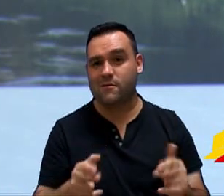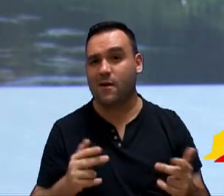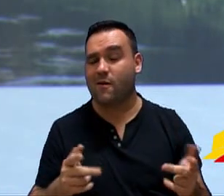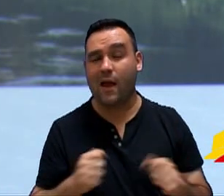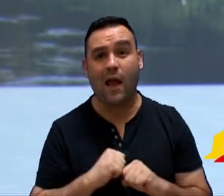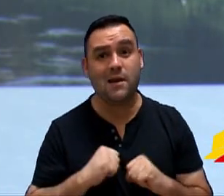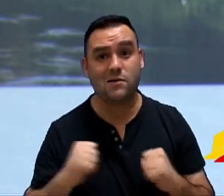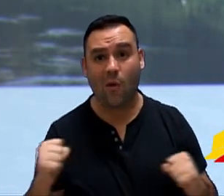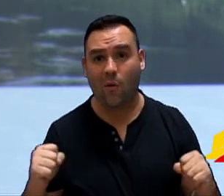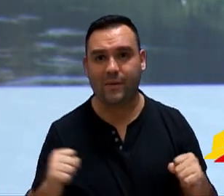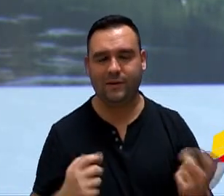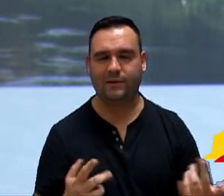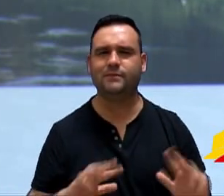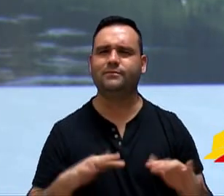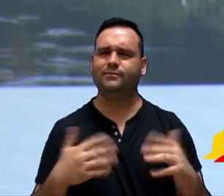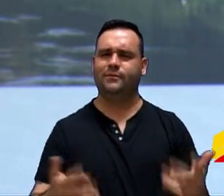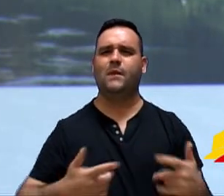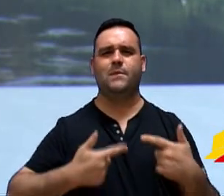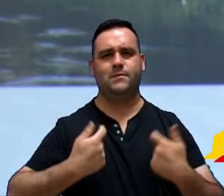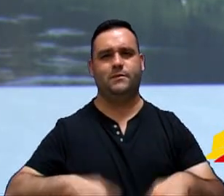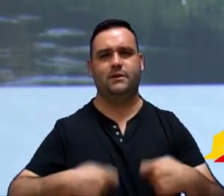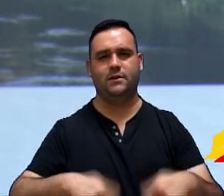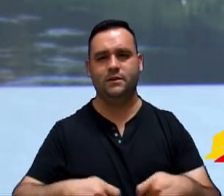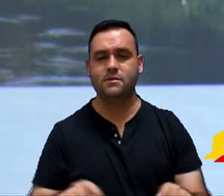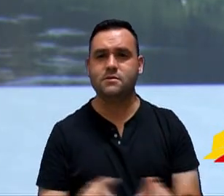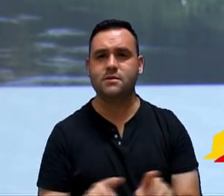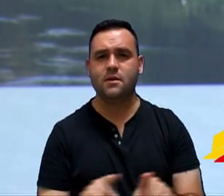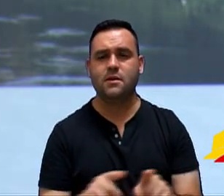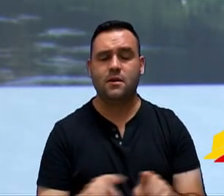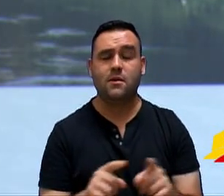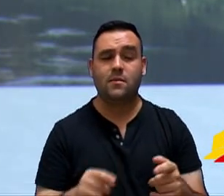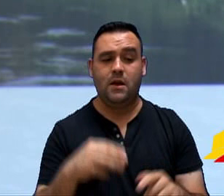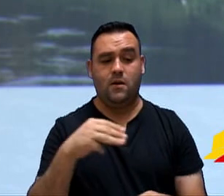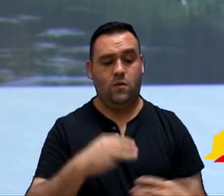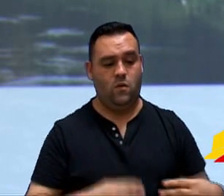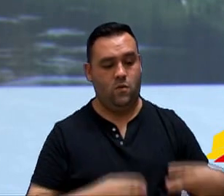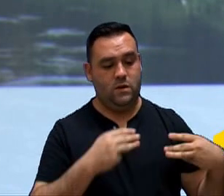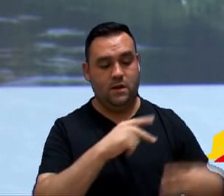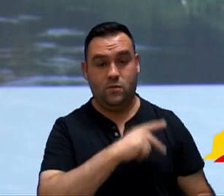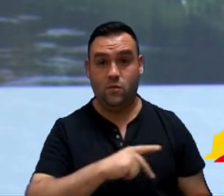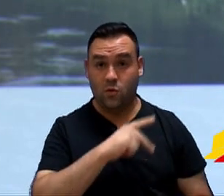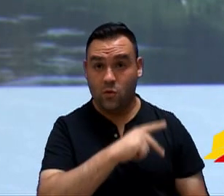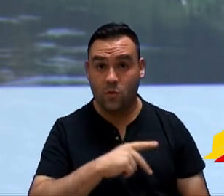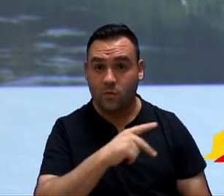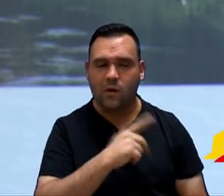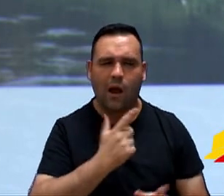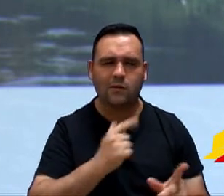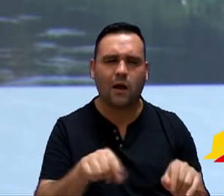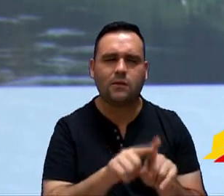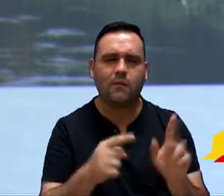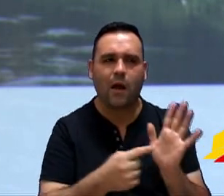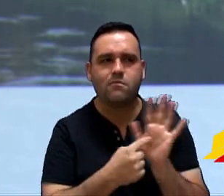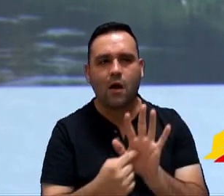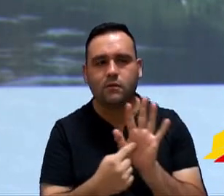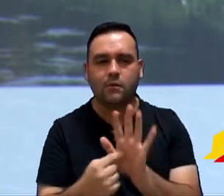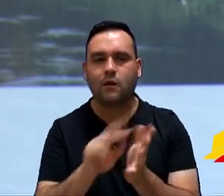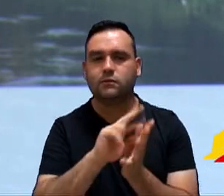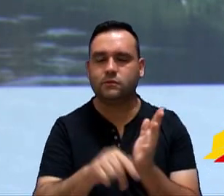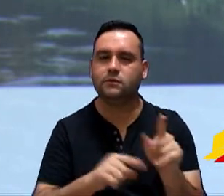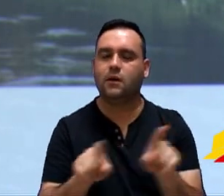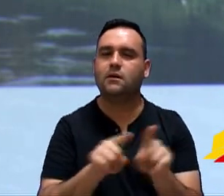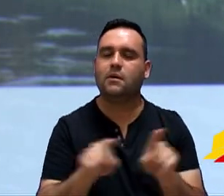É gigantesco. Então, há necessidade, e o Ministério Público vem fazendo esses apontamentos,